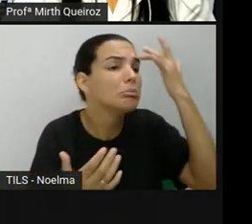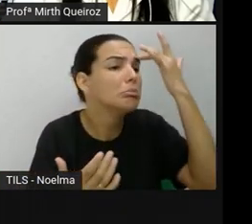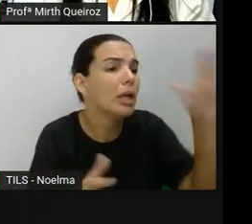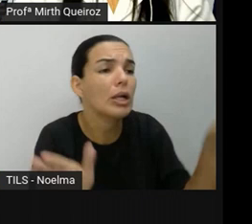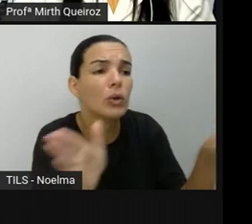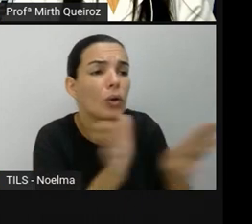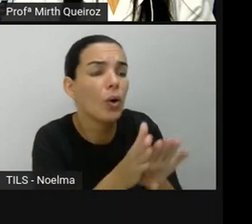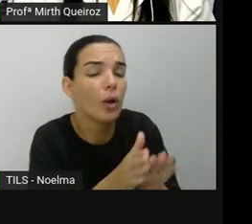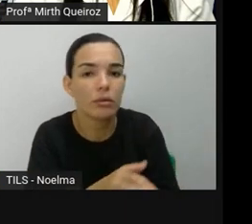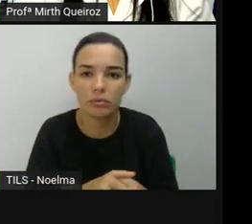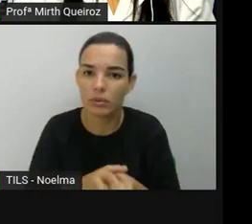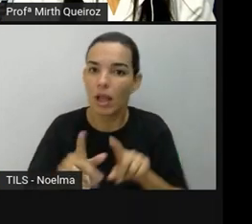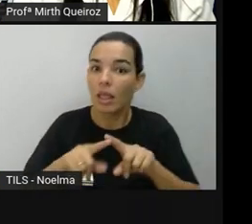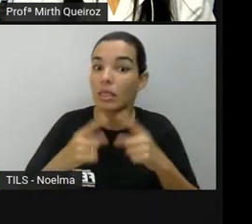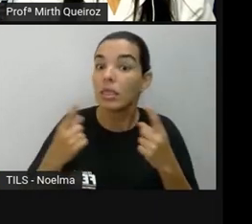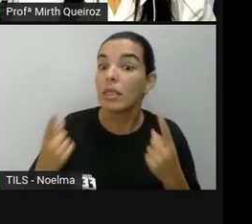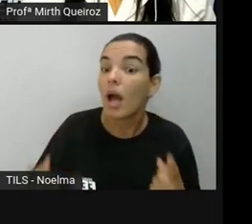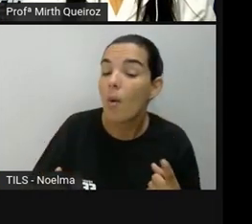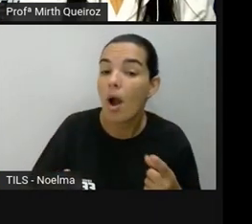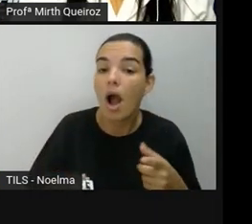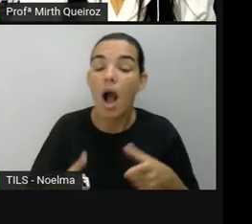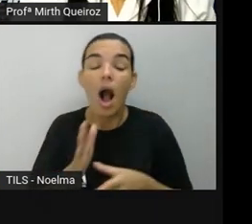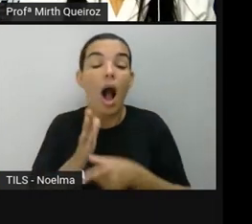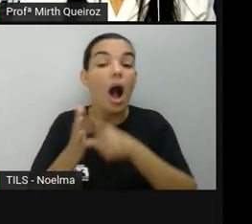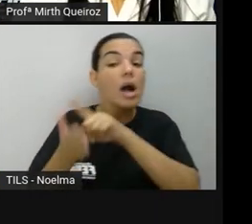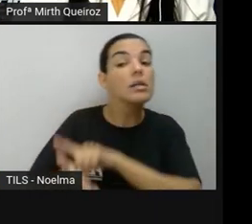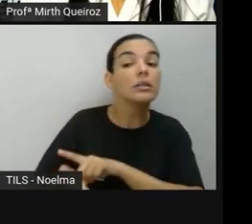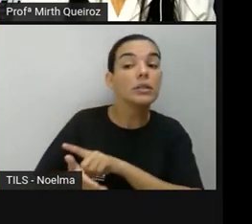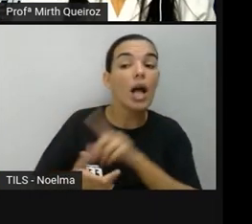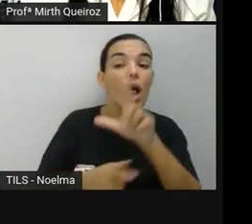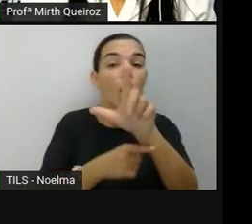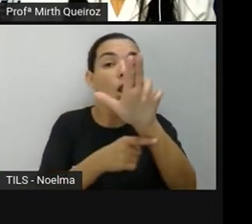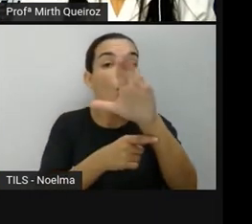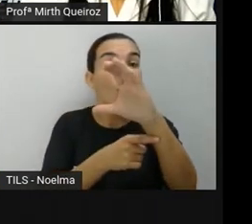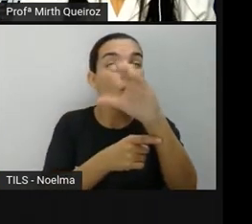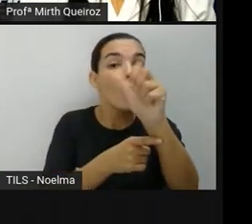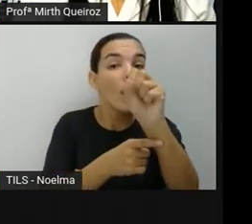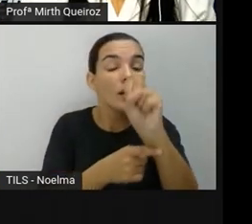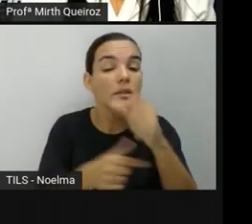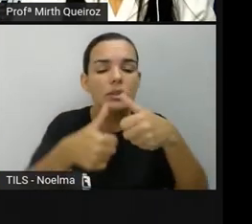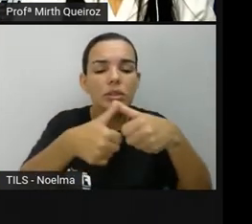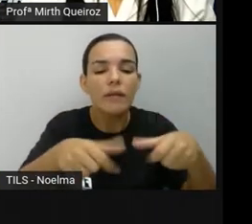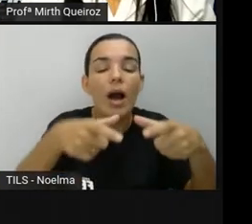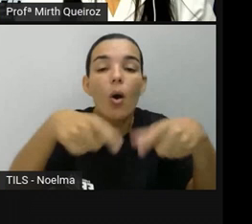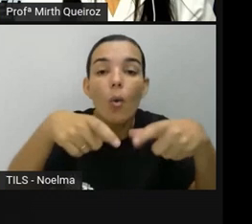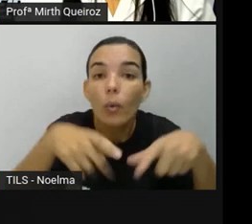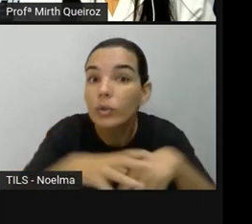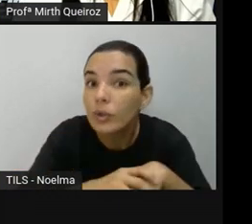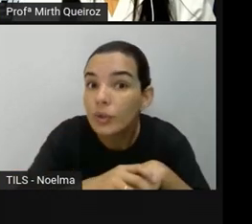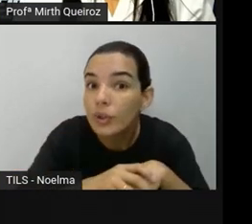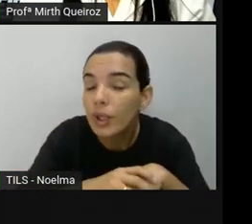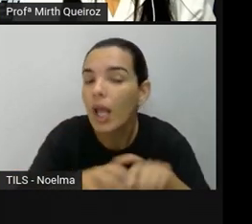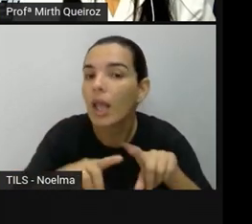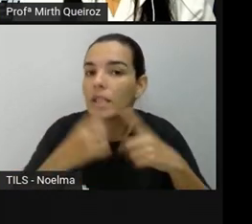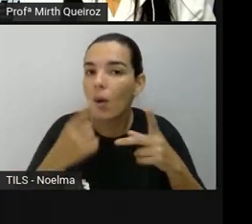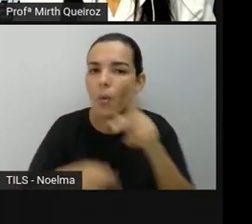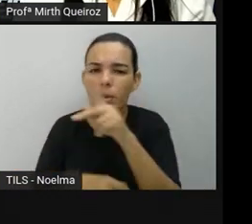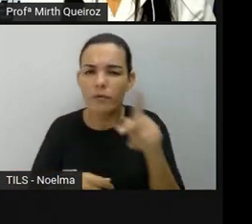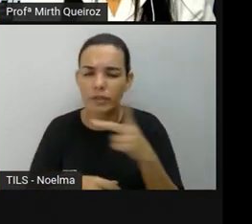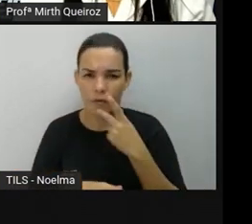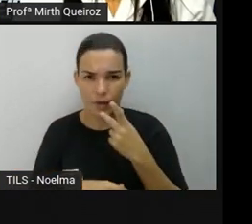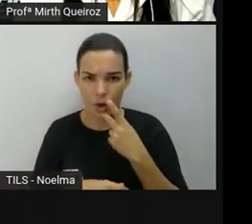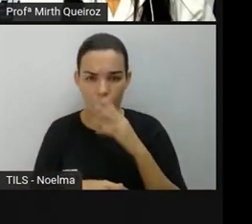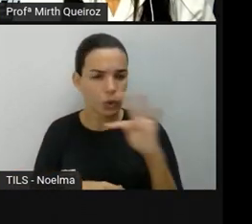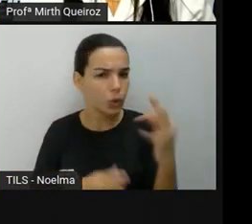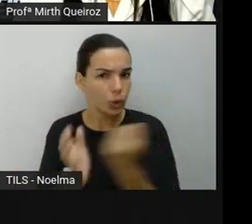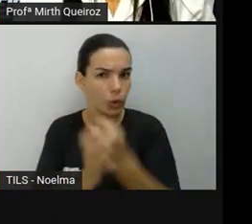Onde é que Lucas estava antes de se perder? Onde Lucas estava? Se o professor disse todos ao norte Lucas